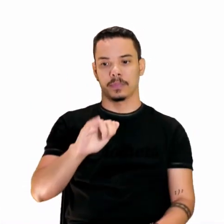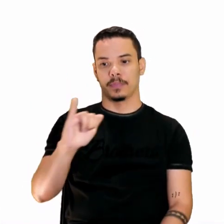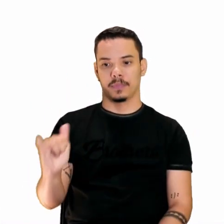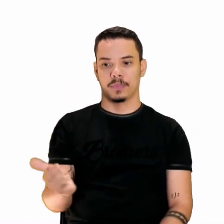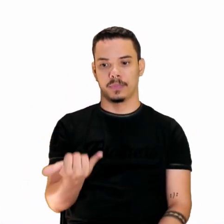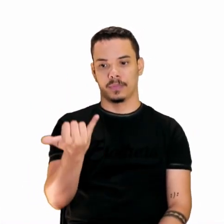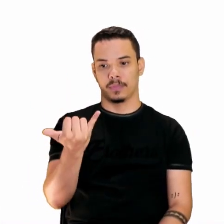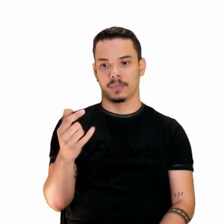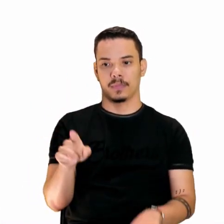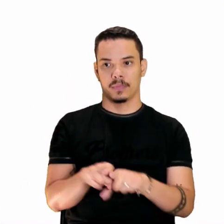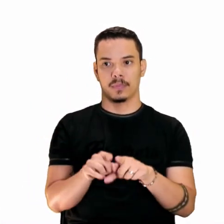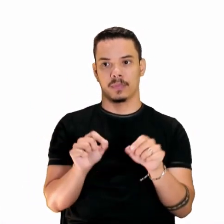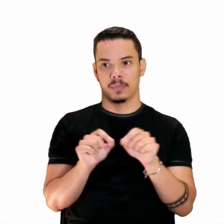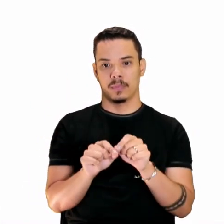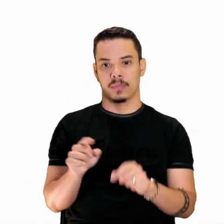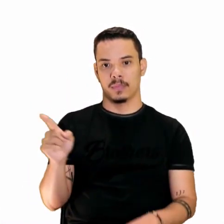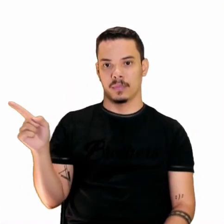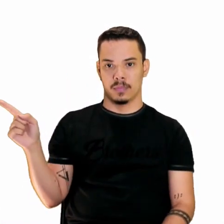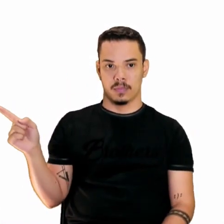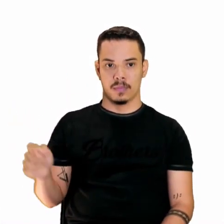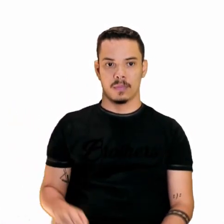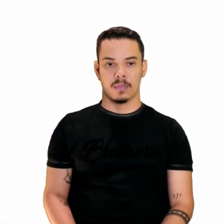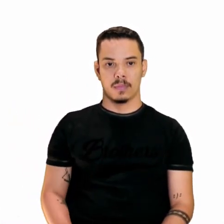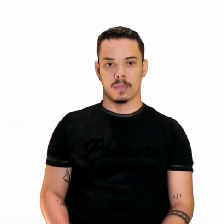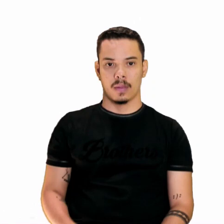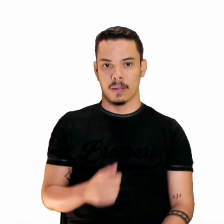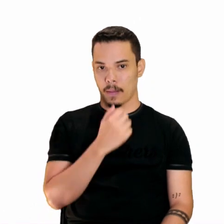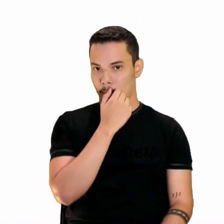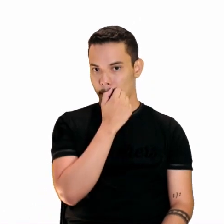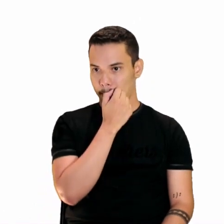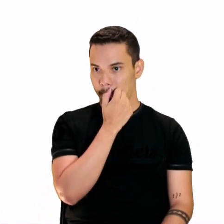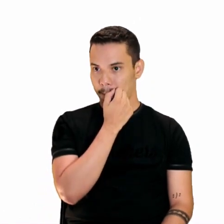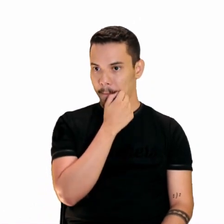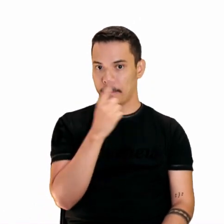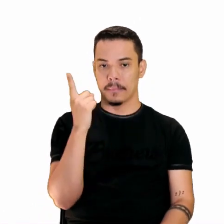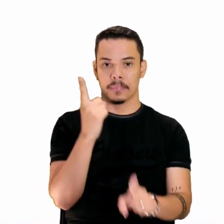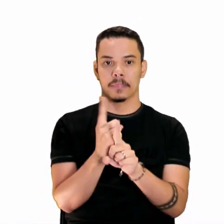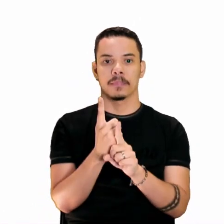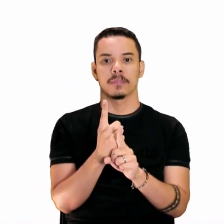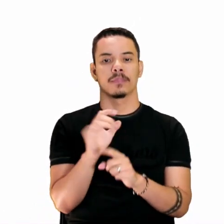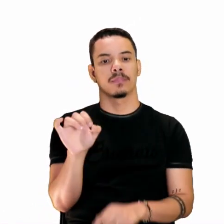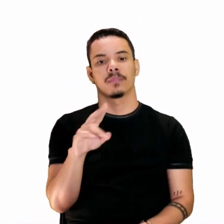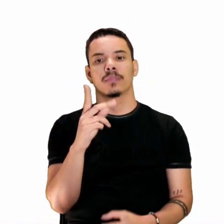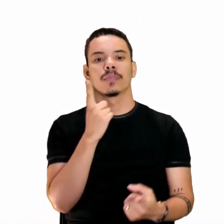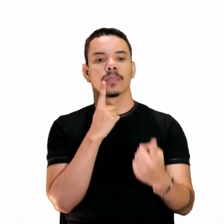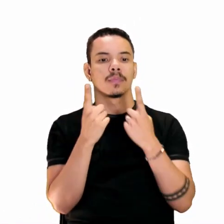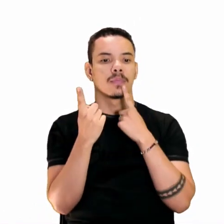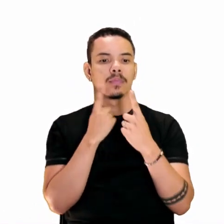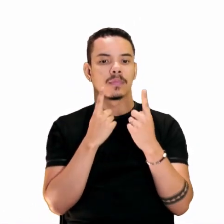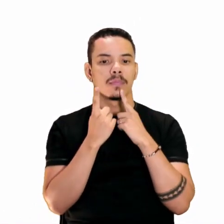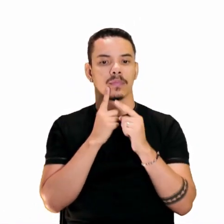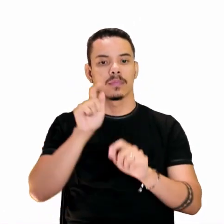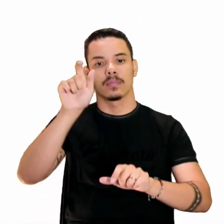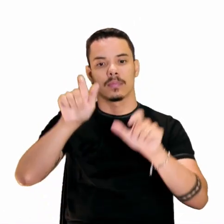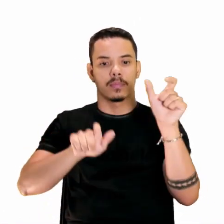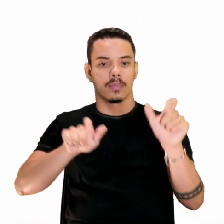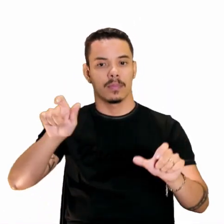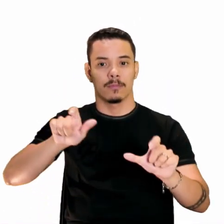e também fazer isso. O crossover é o seguinte. É um encontro, né? Ou um diálogo de